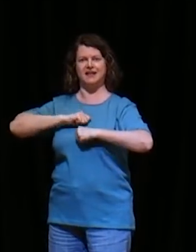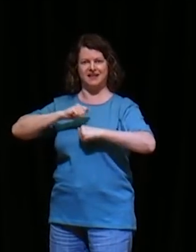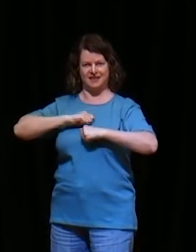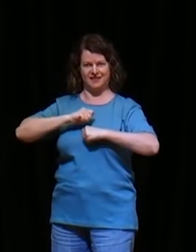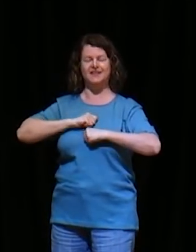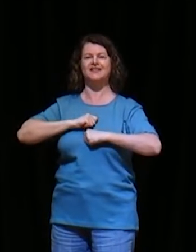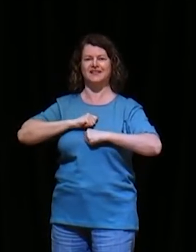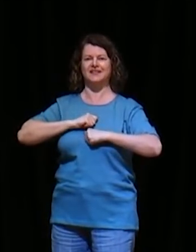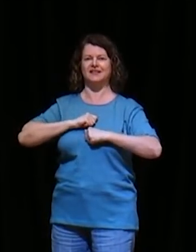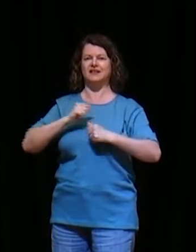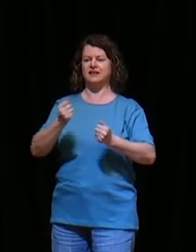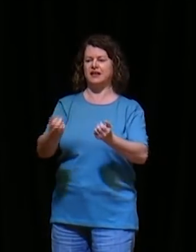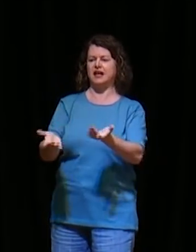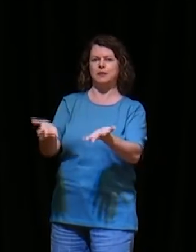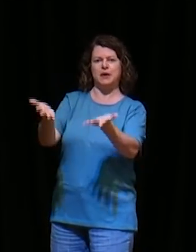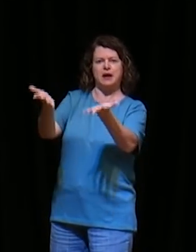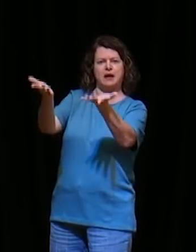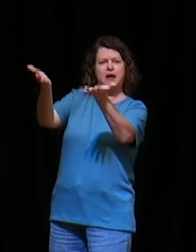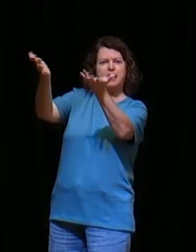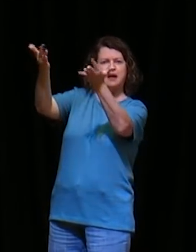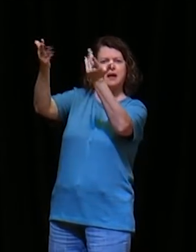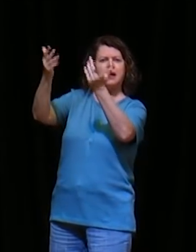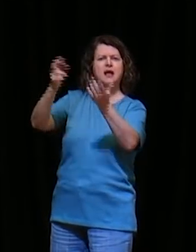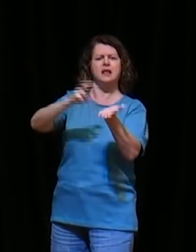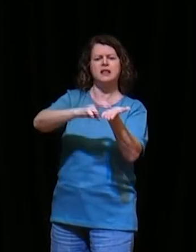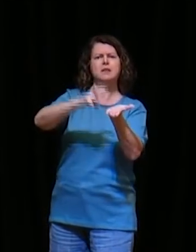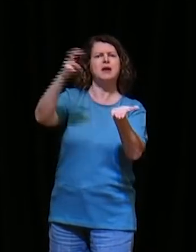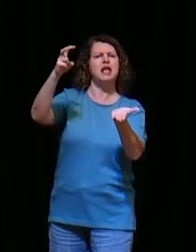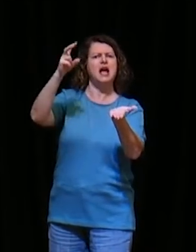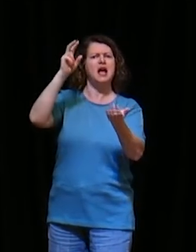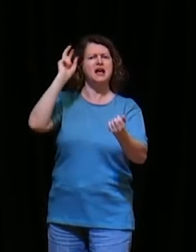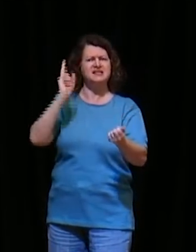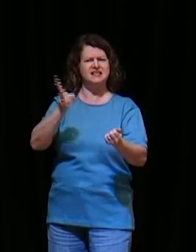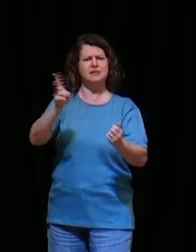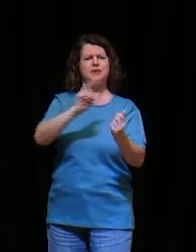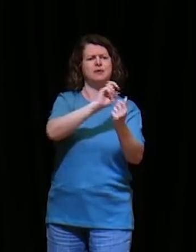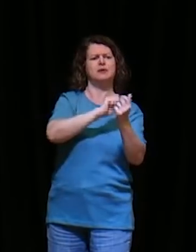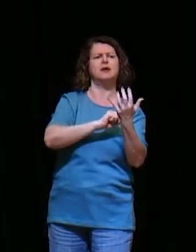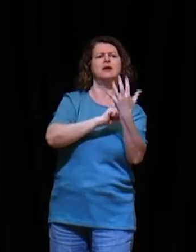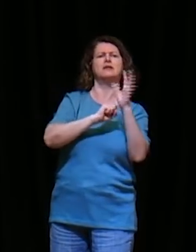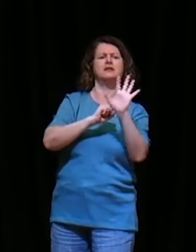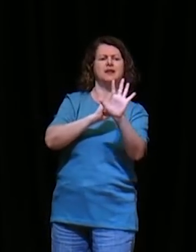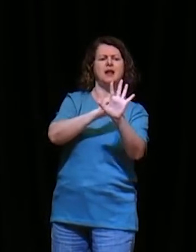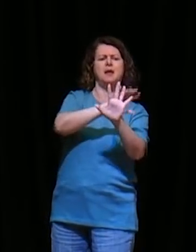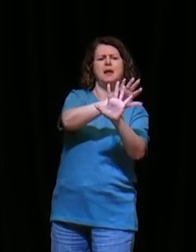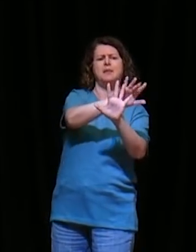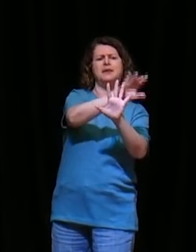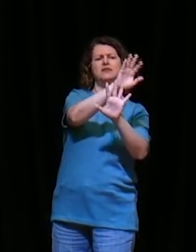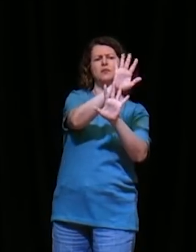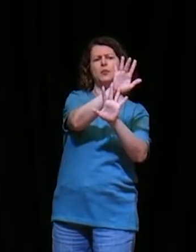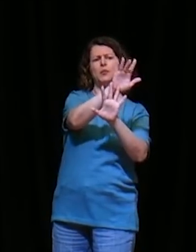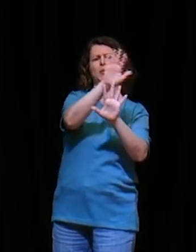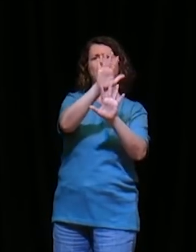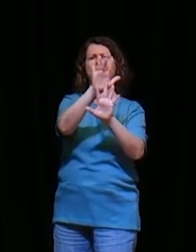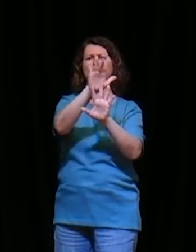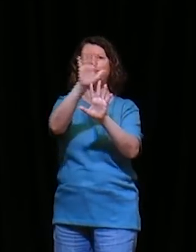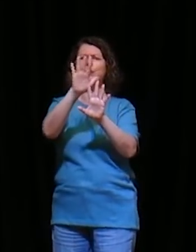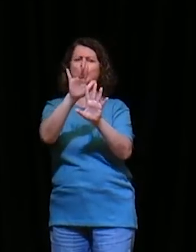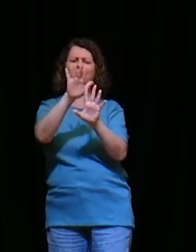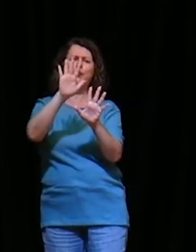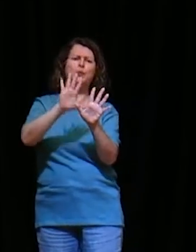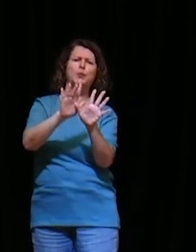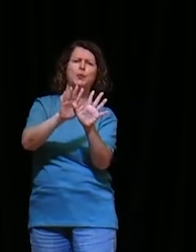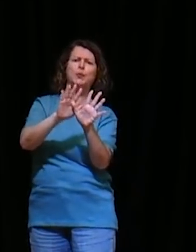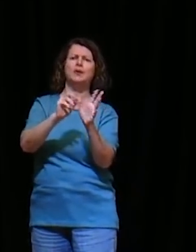especiarias, cada manhã, quando puserem em ordem as lâmpadas, o queimará, e acendendo o arão, as lâmpadas à tarde, o queimará,